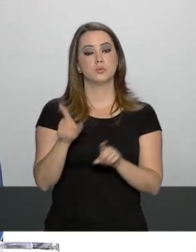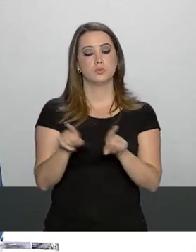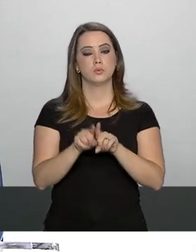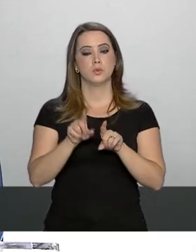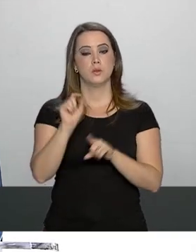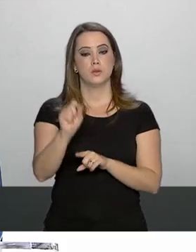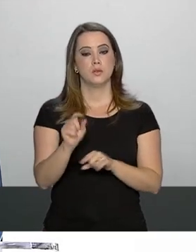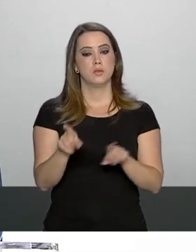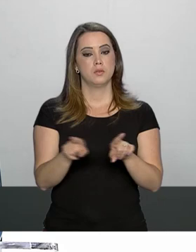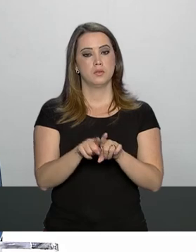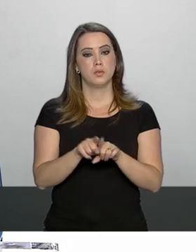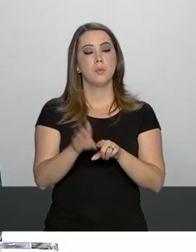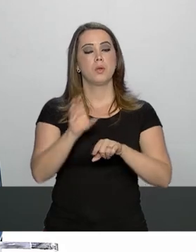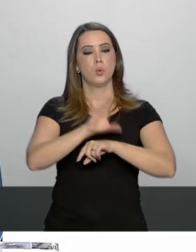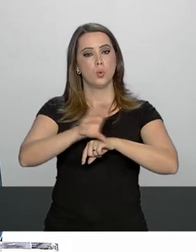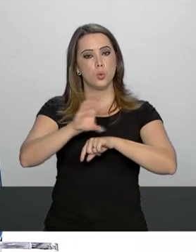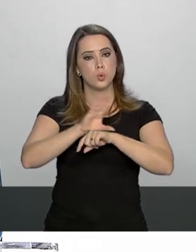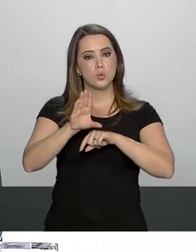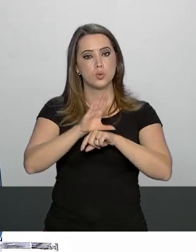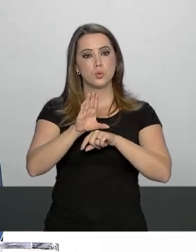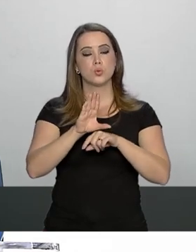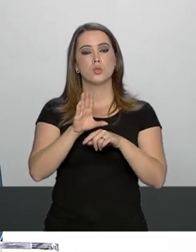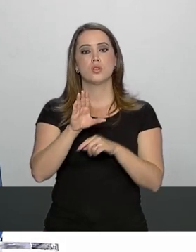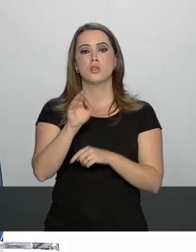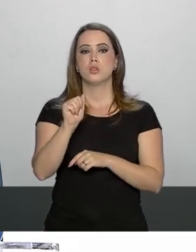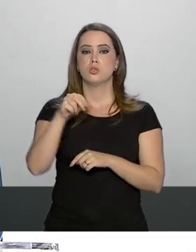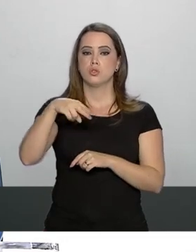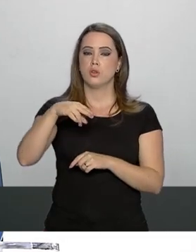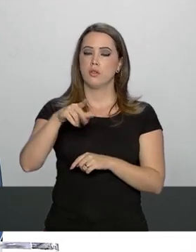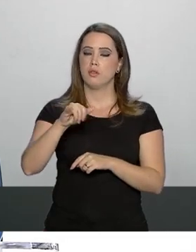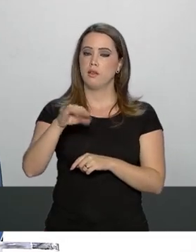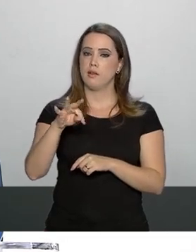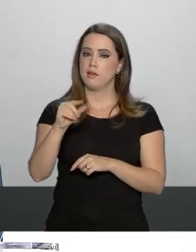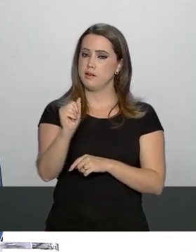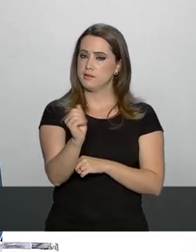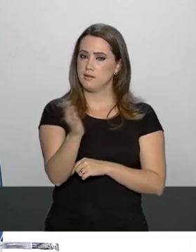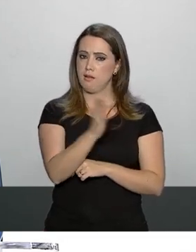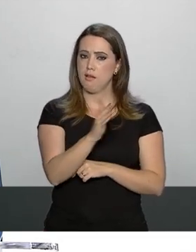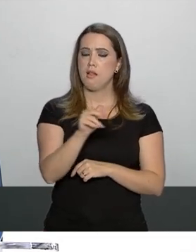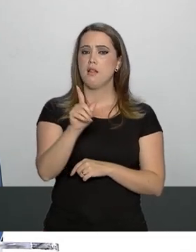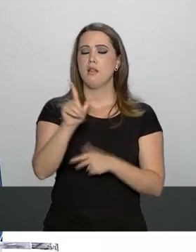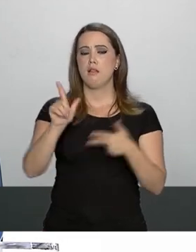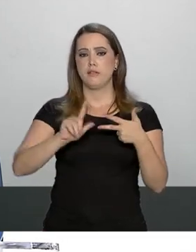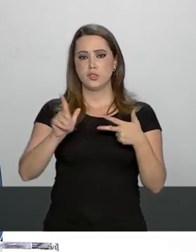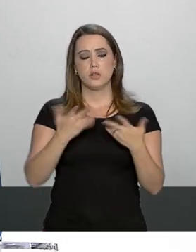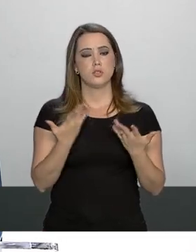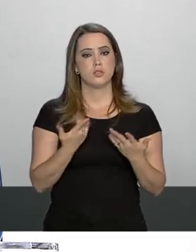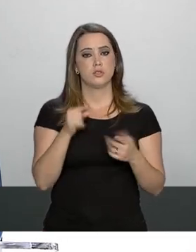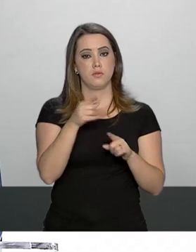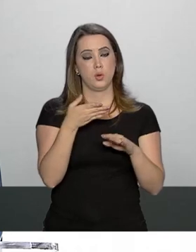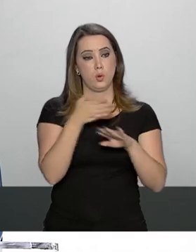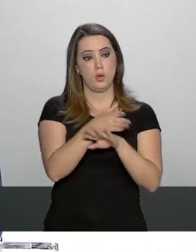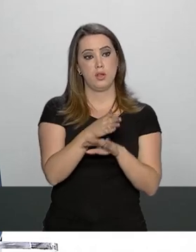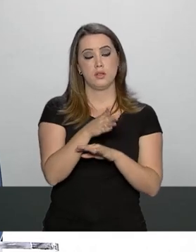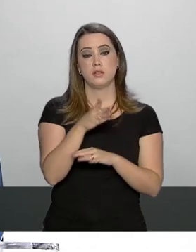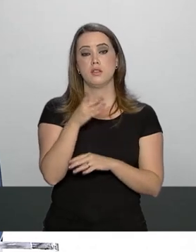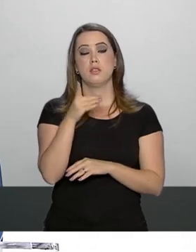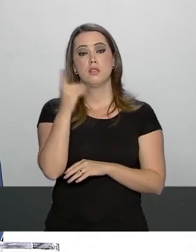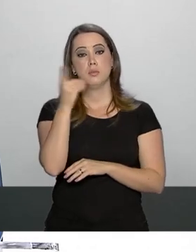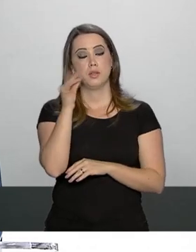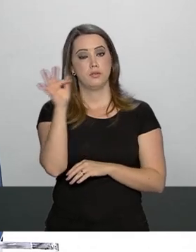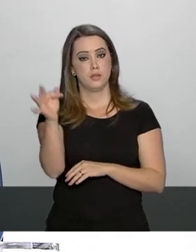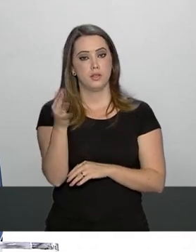o curso de analista legislativo alçado a condição de deputado federal o presidente o